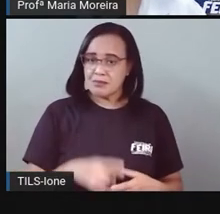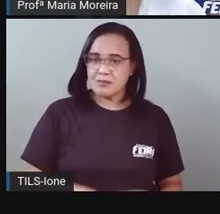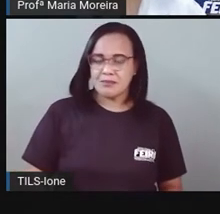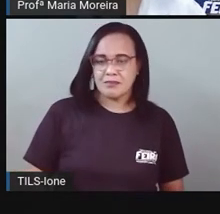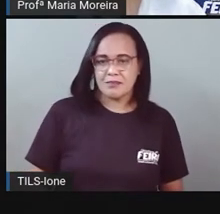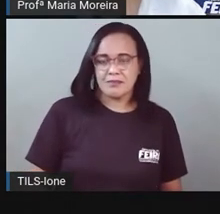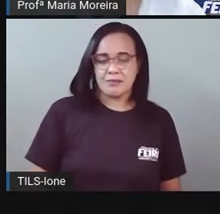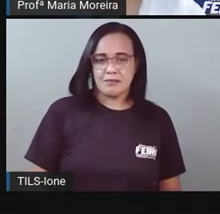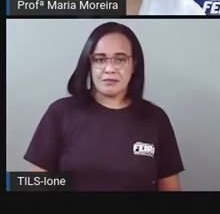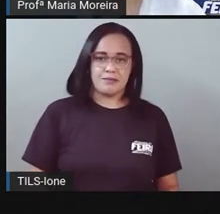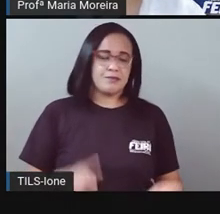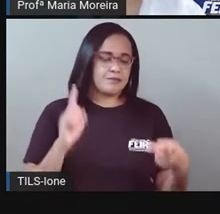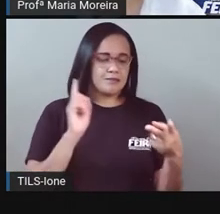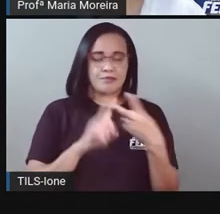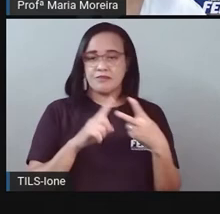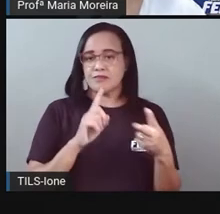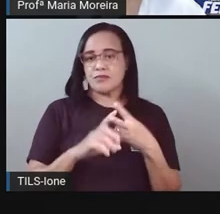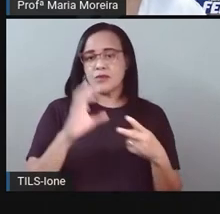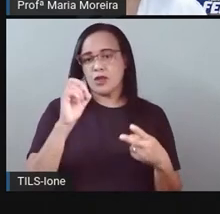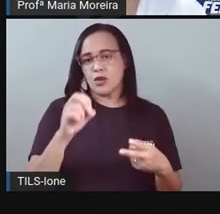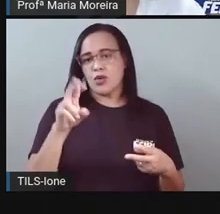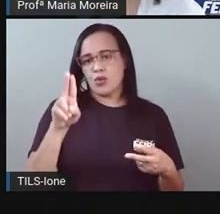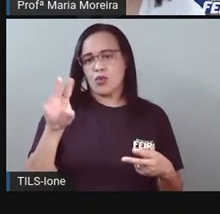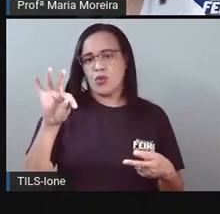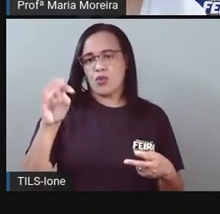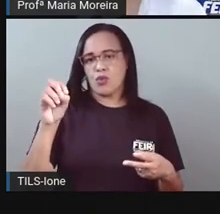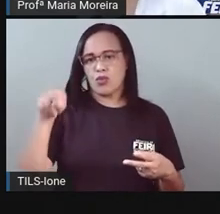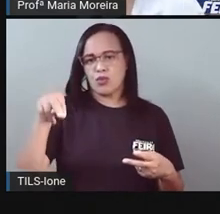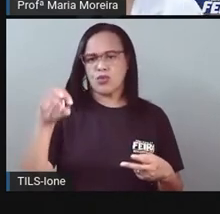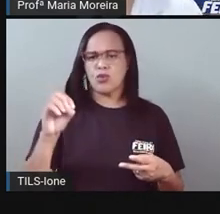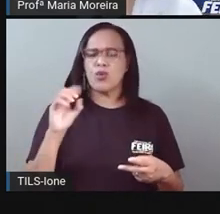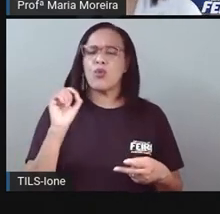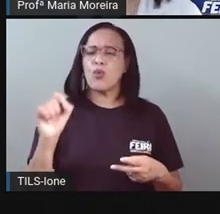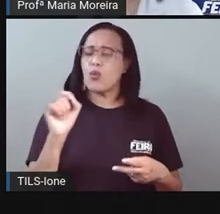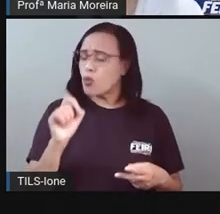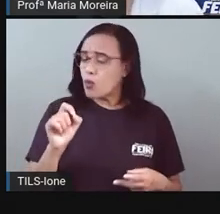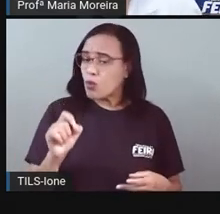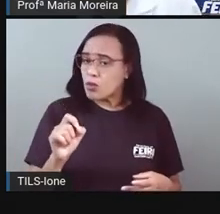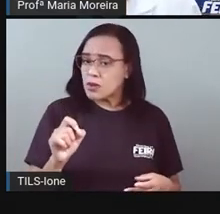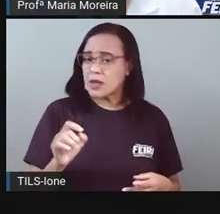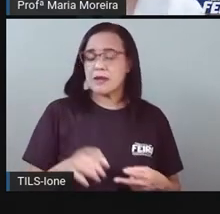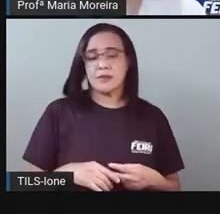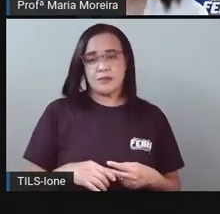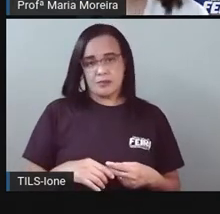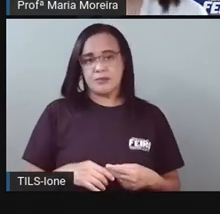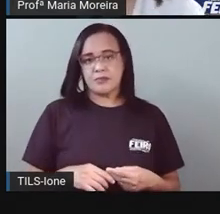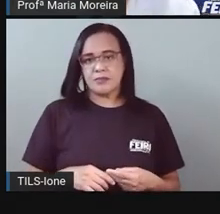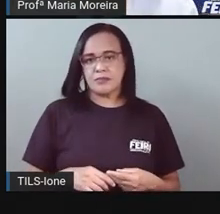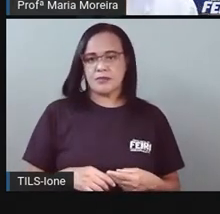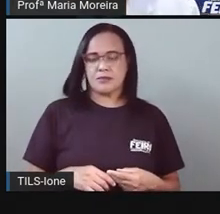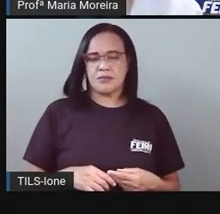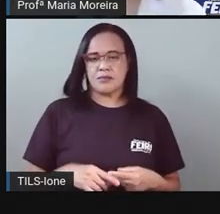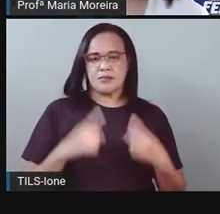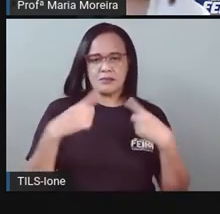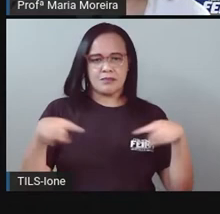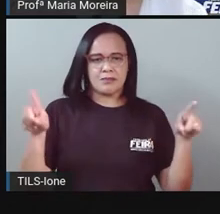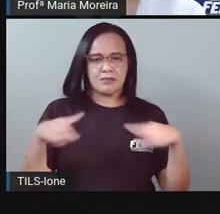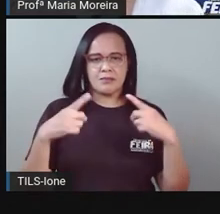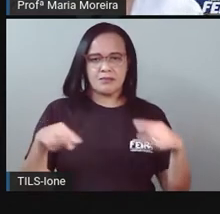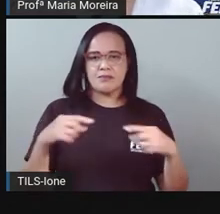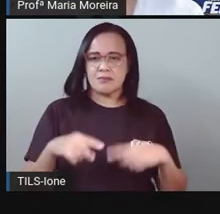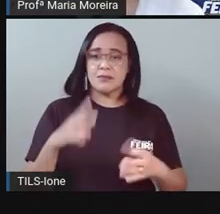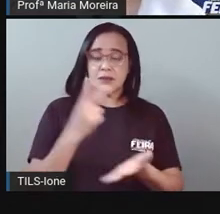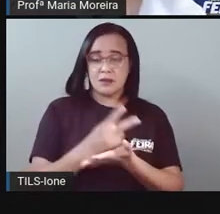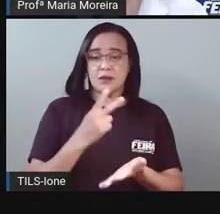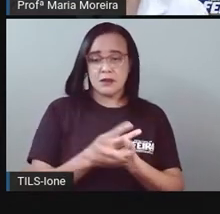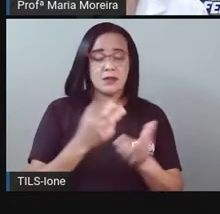seguir O outono No outono é sempre igual As folhas caem no quintal Eu já dizia